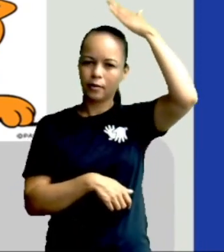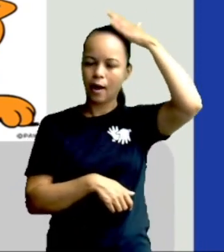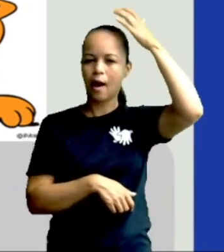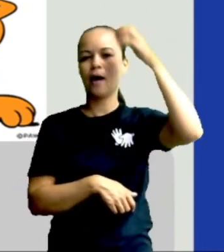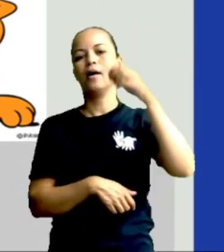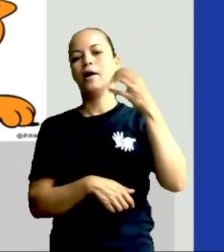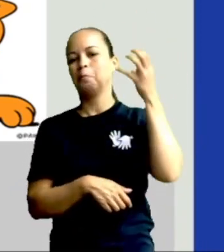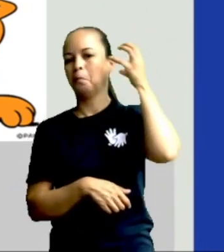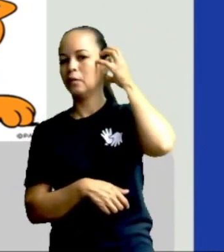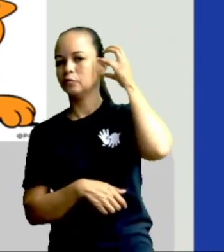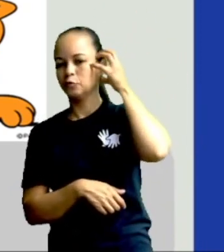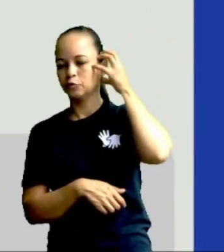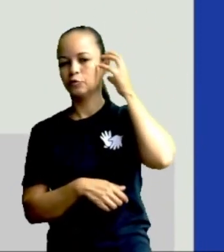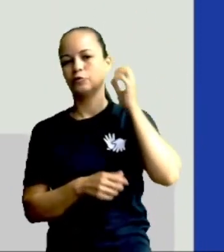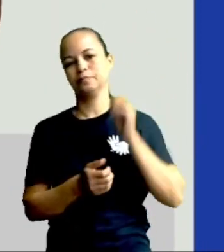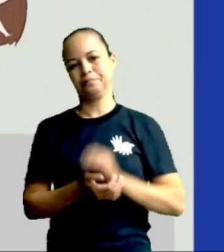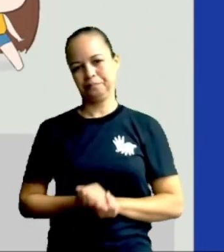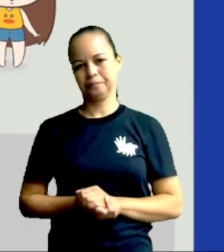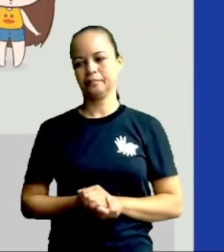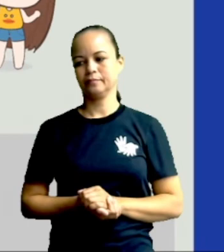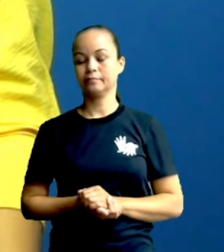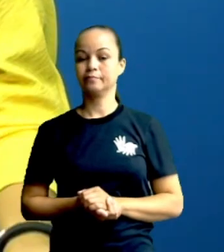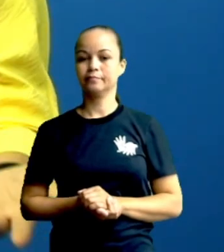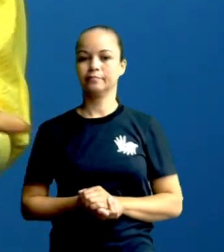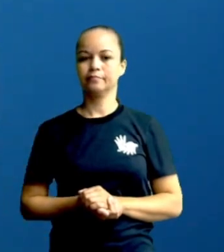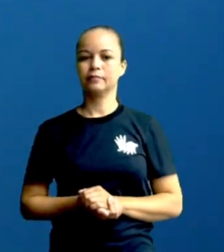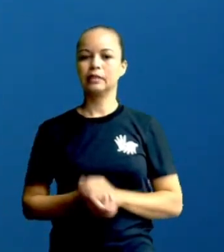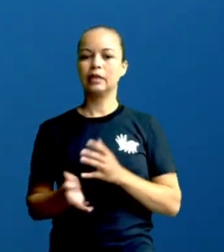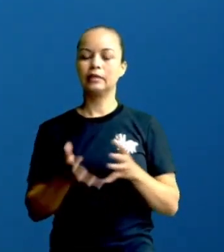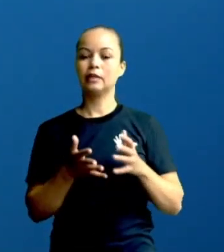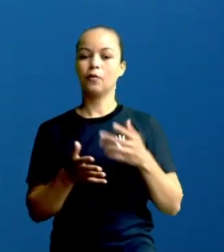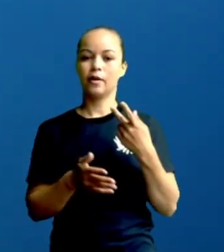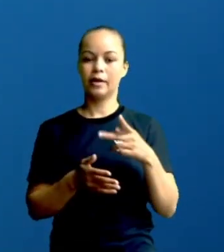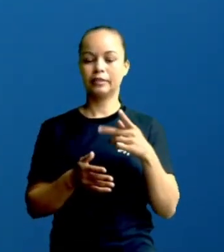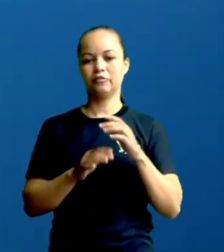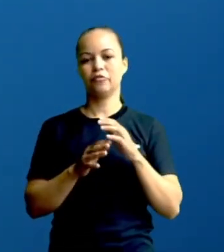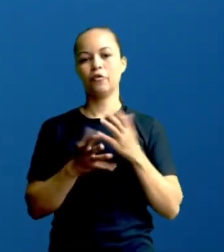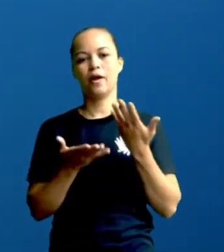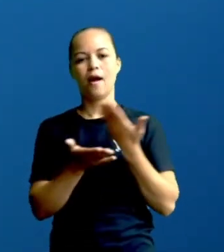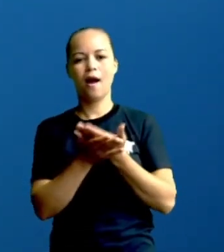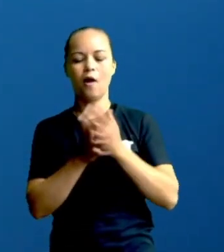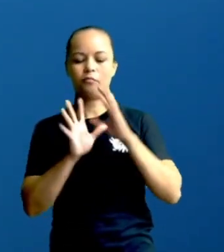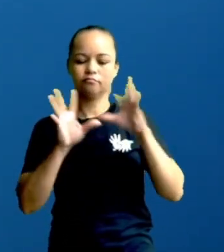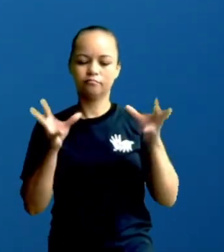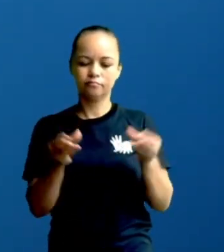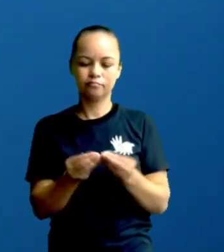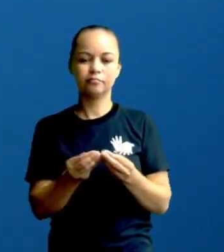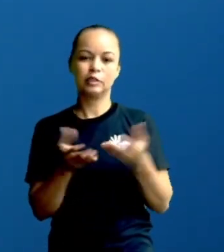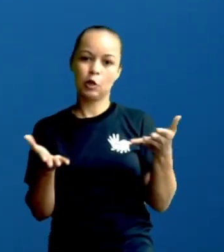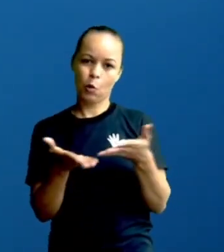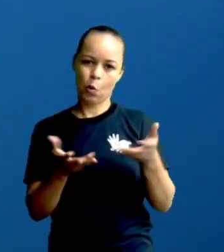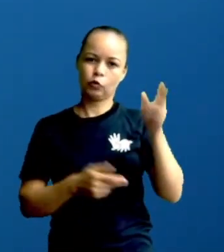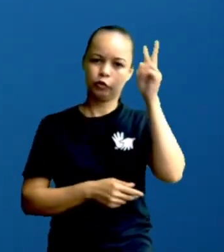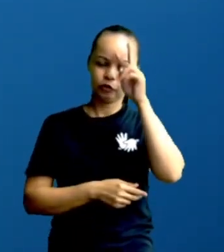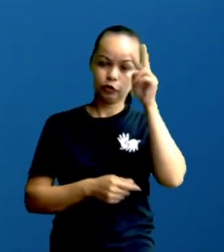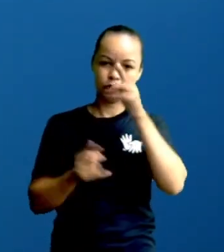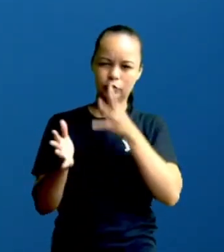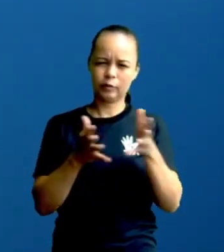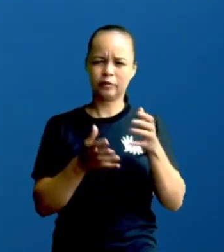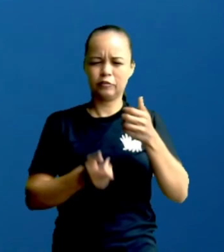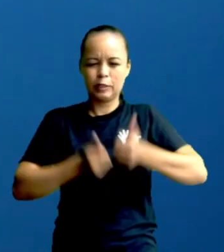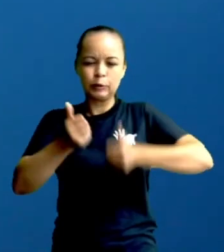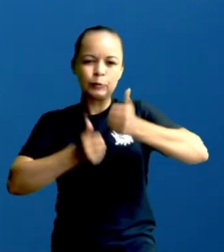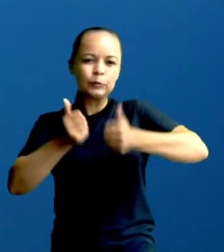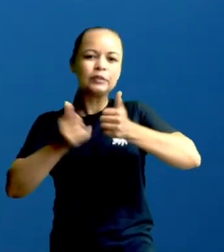Sul. Certo? E essa foi a nossa aula de revisão de história de hoje. Espero que você tenha curtido,